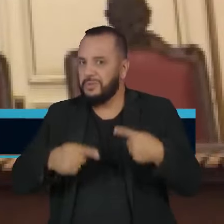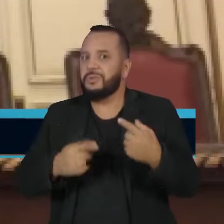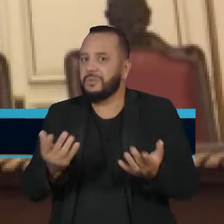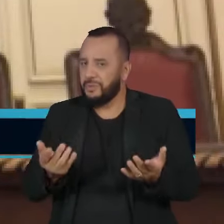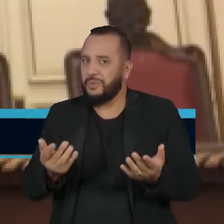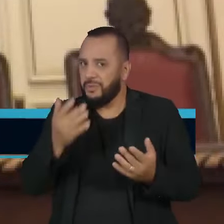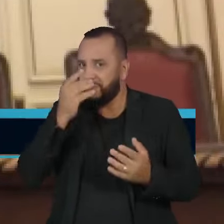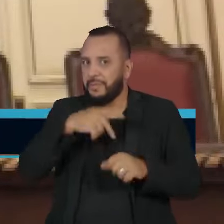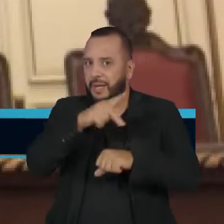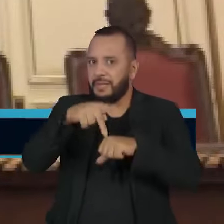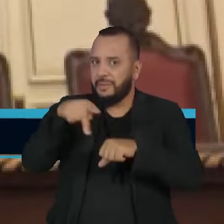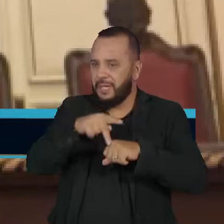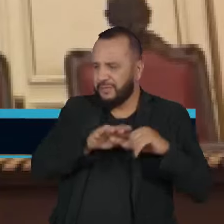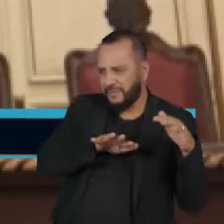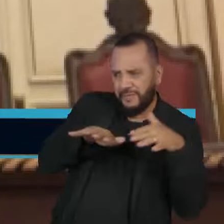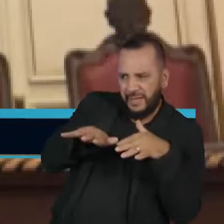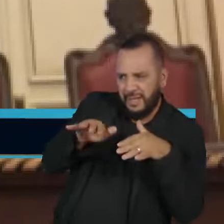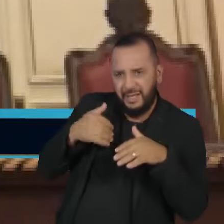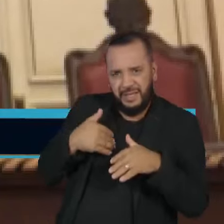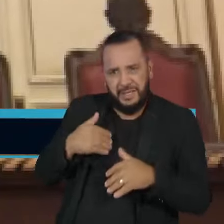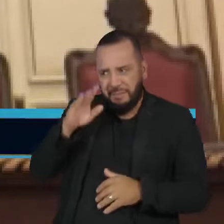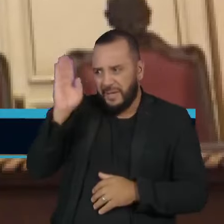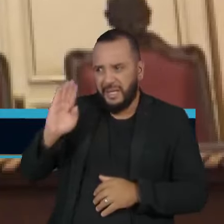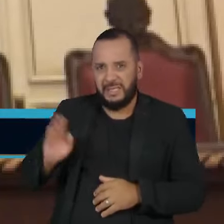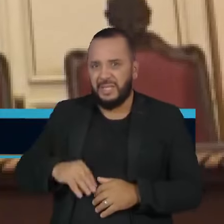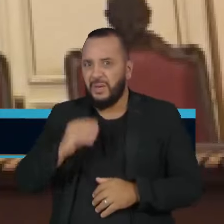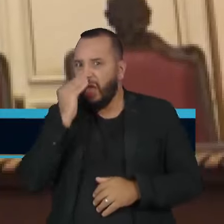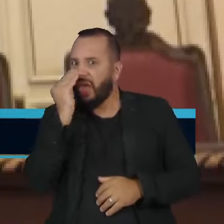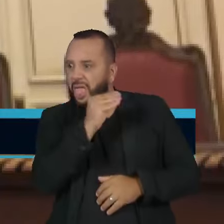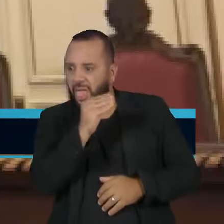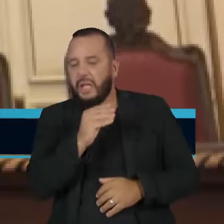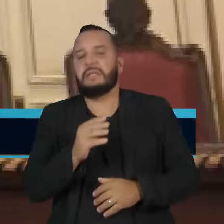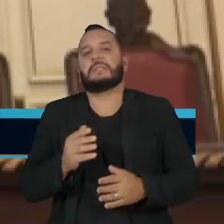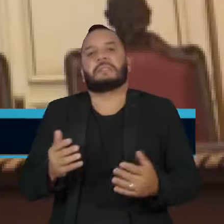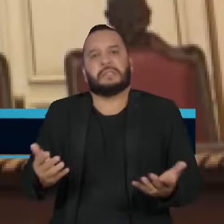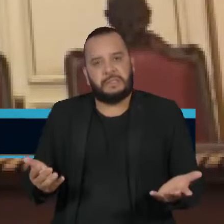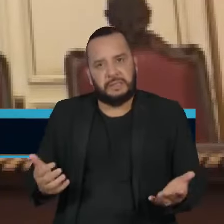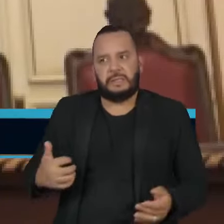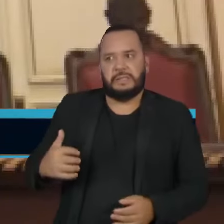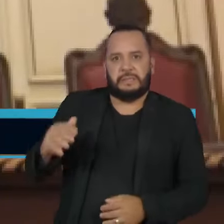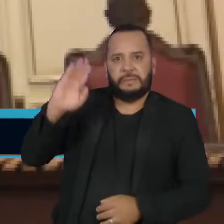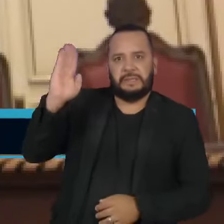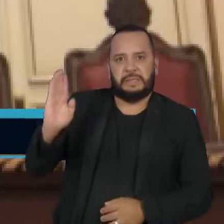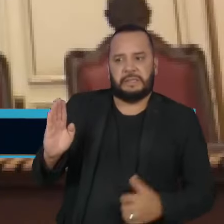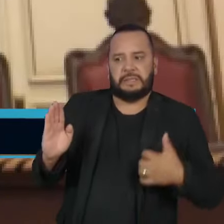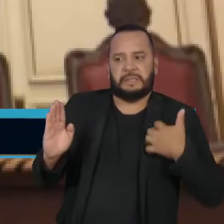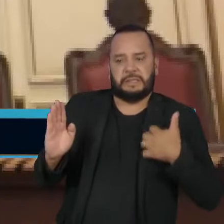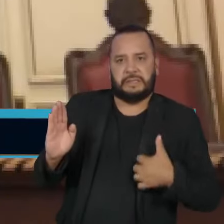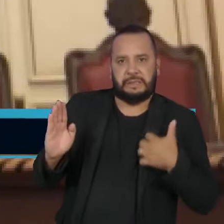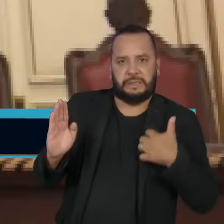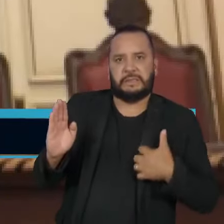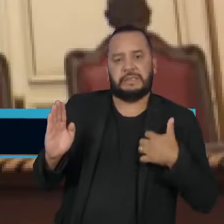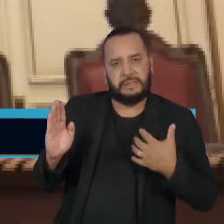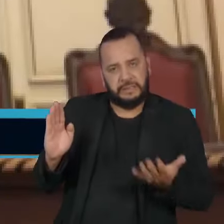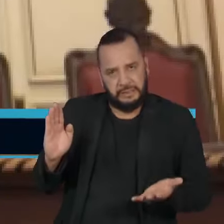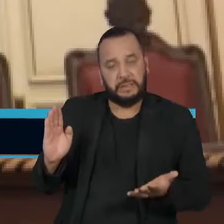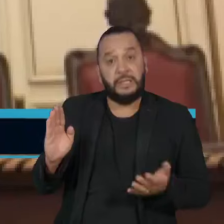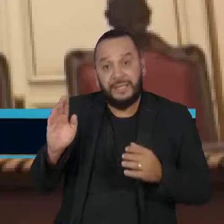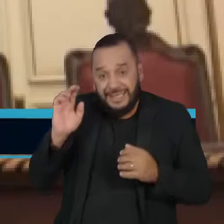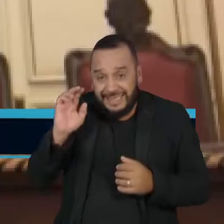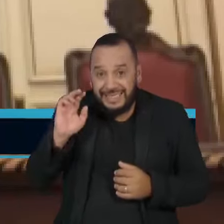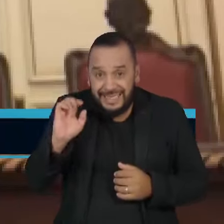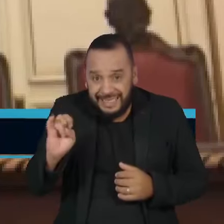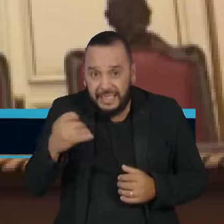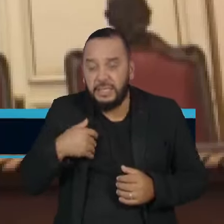muito importante. Implica um país com uma conduta inconsistente, que adere à competência, reconhece a